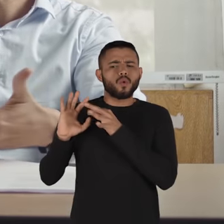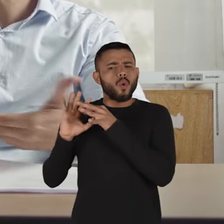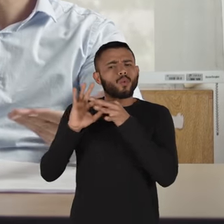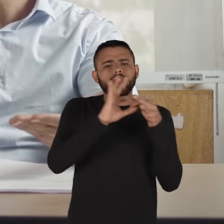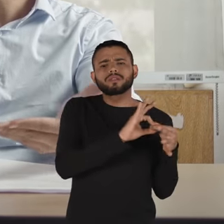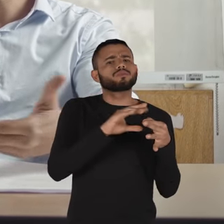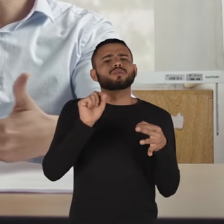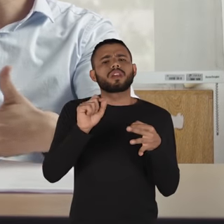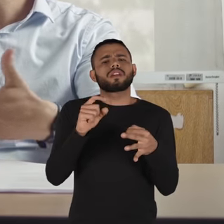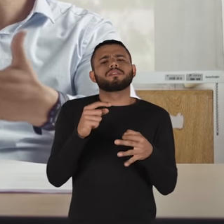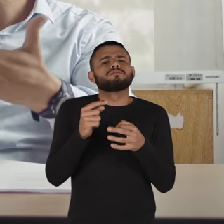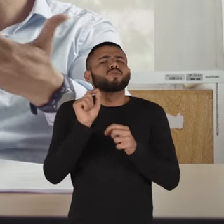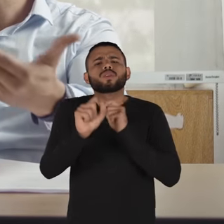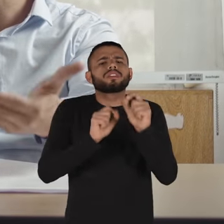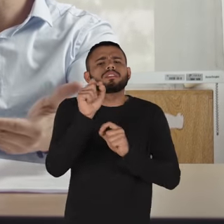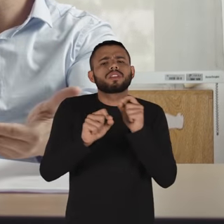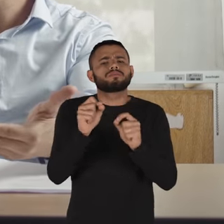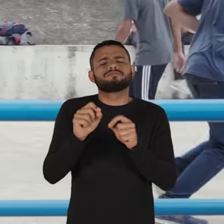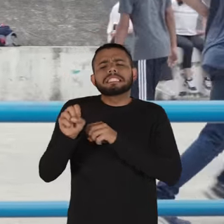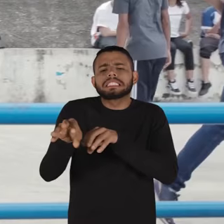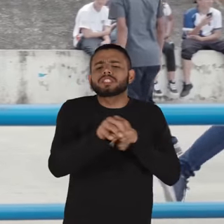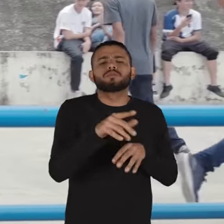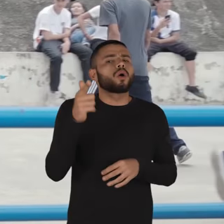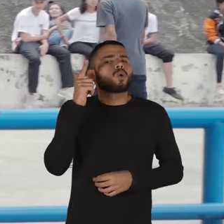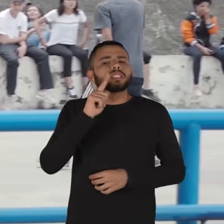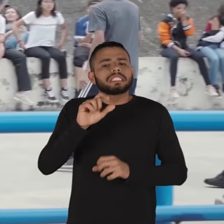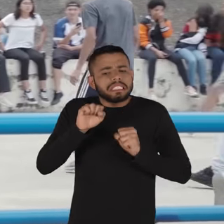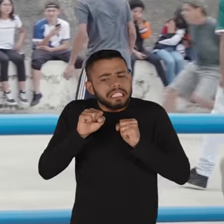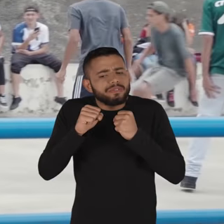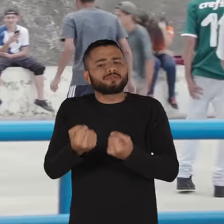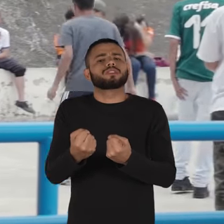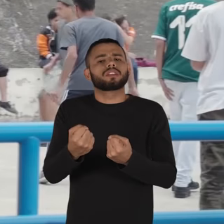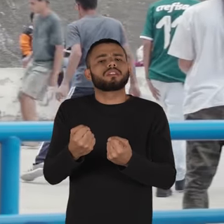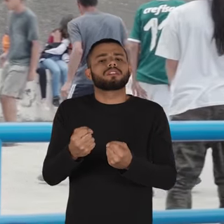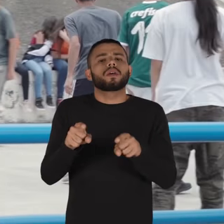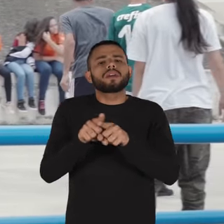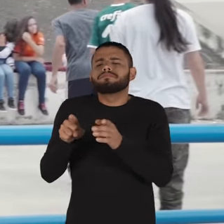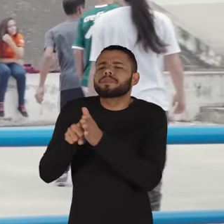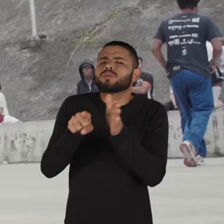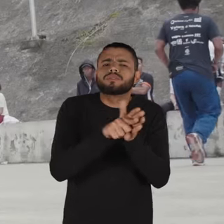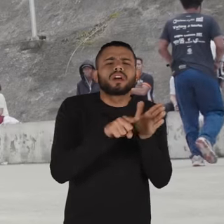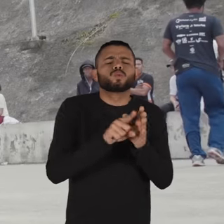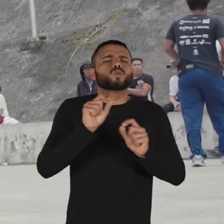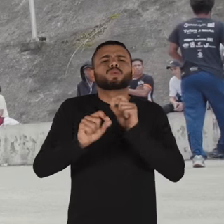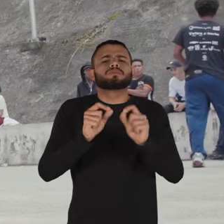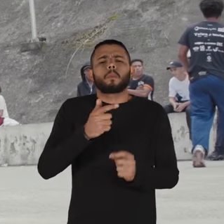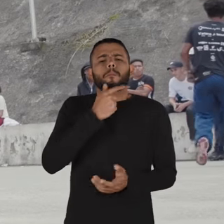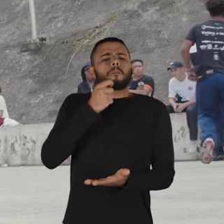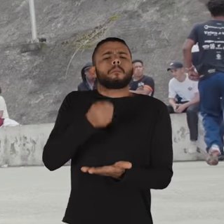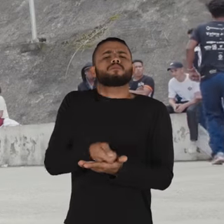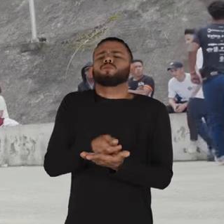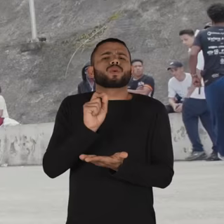contexto de o que eu coloco para reforçar ou questionar o que é esta